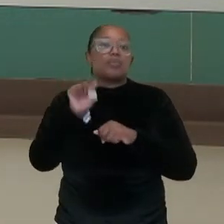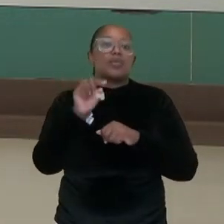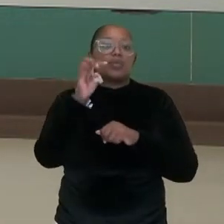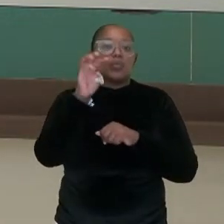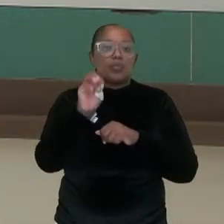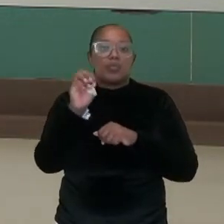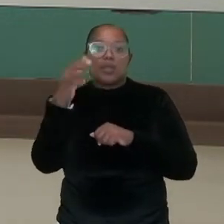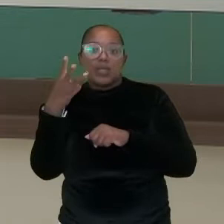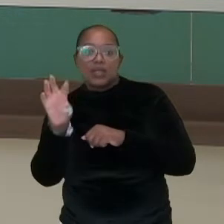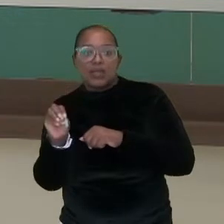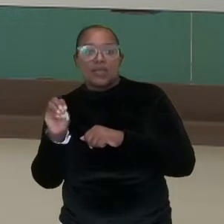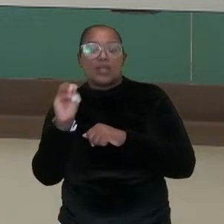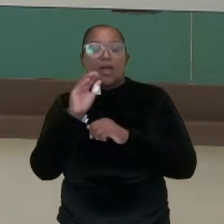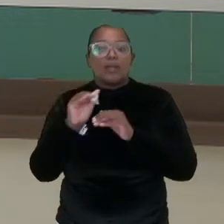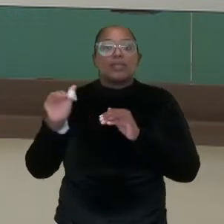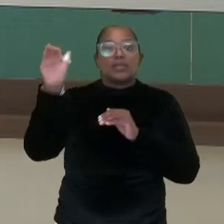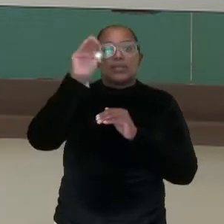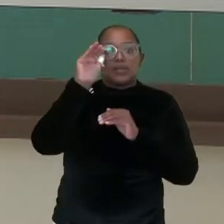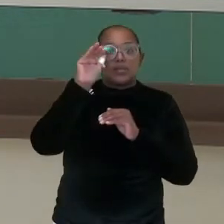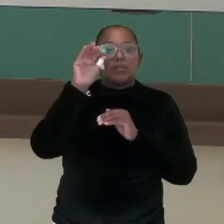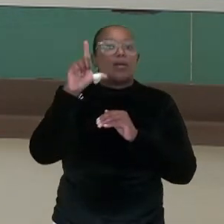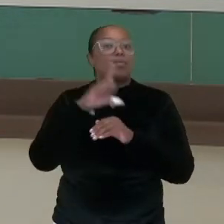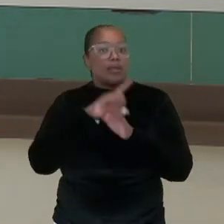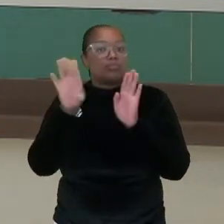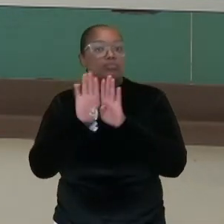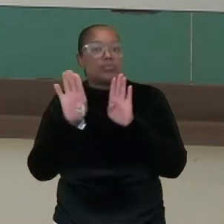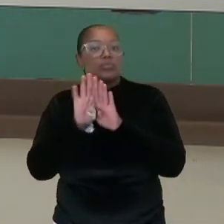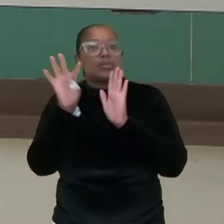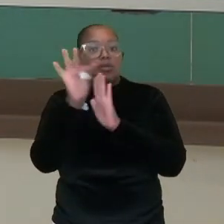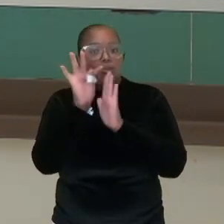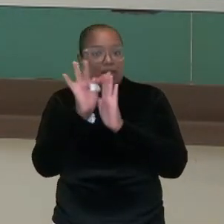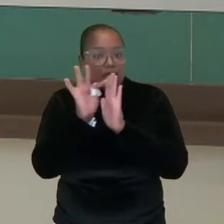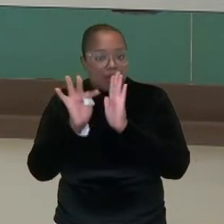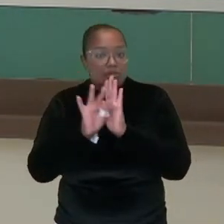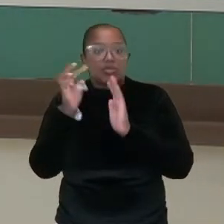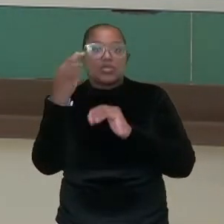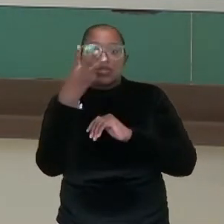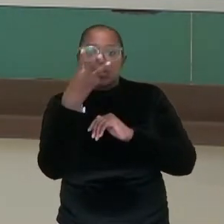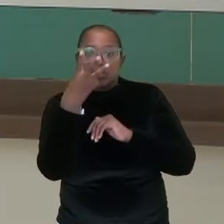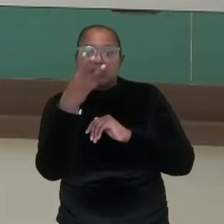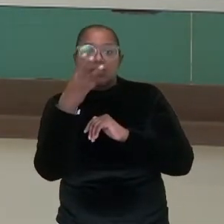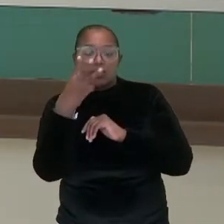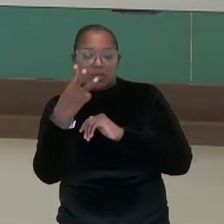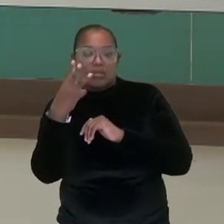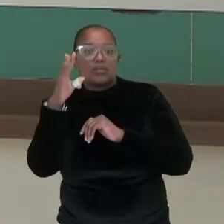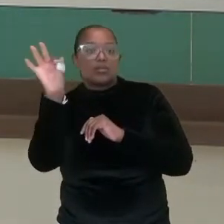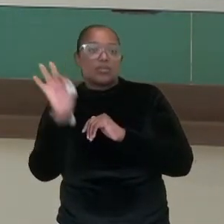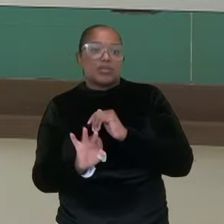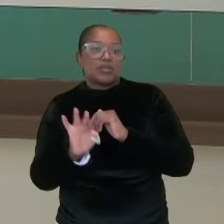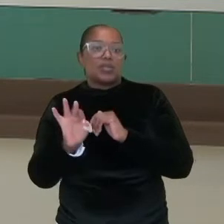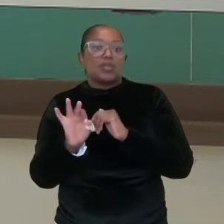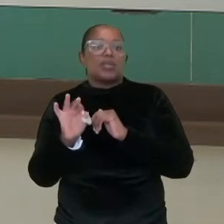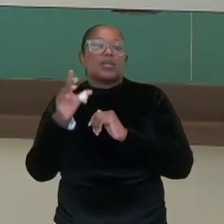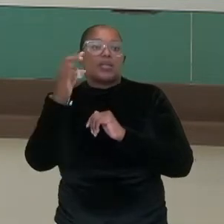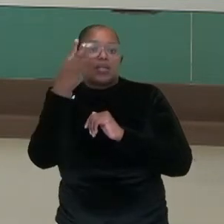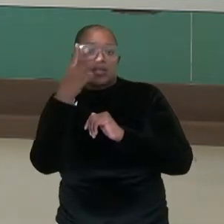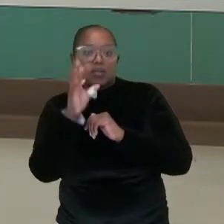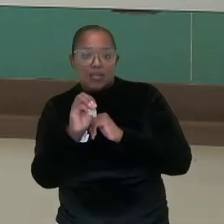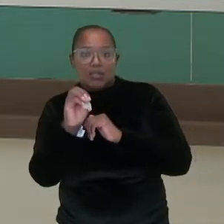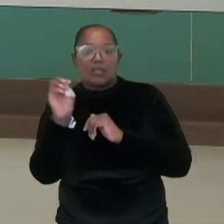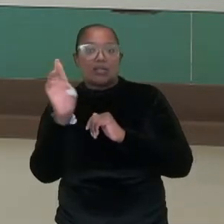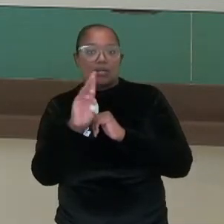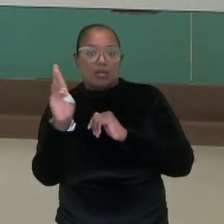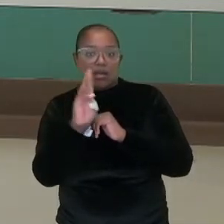Sobre esse mil e 30, incide uma taxa de 3%. Então 3% de mil e 30, 30 reais